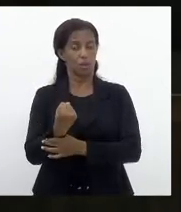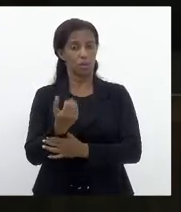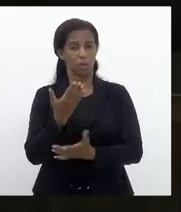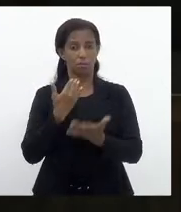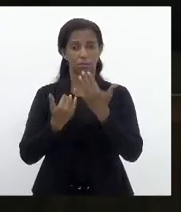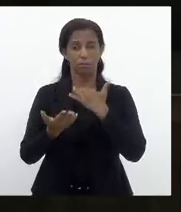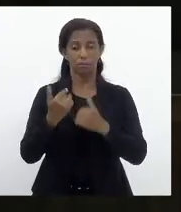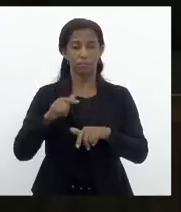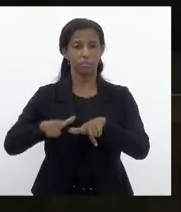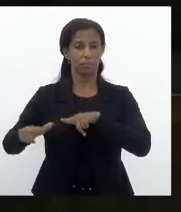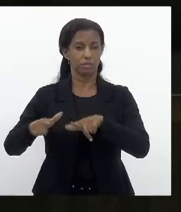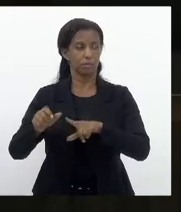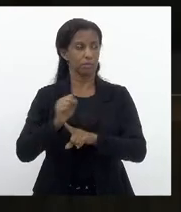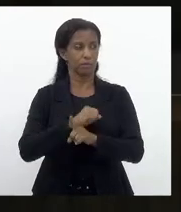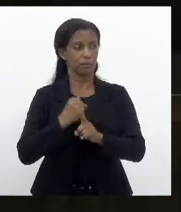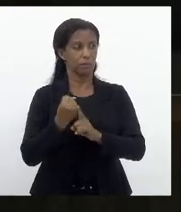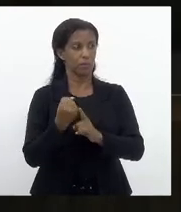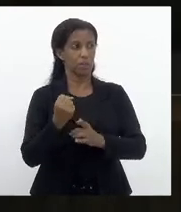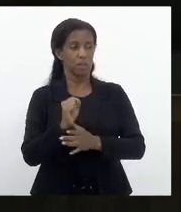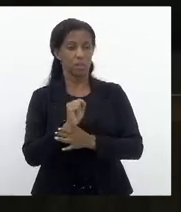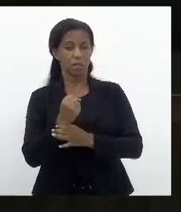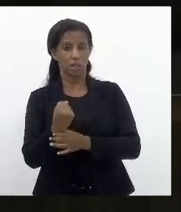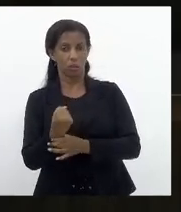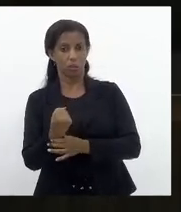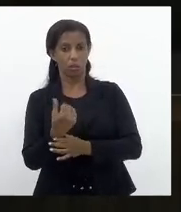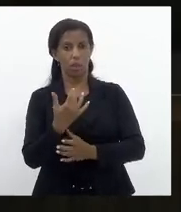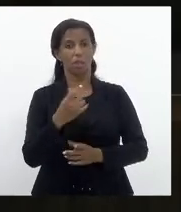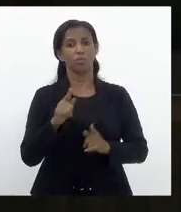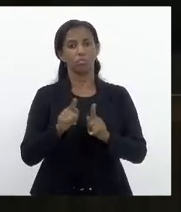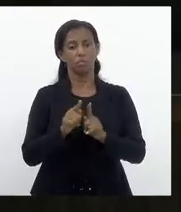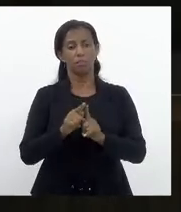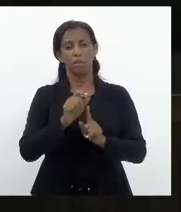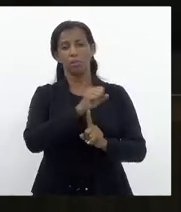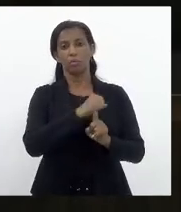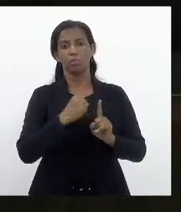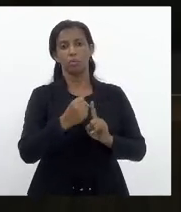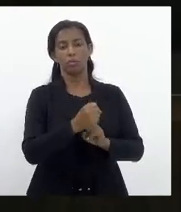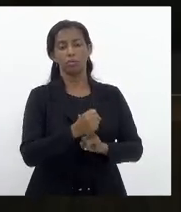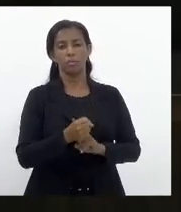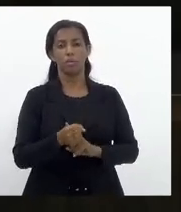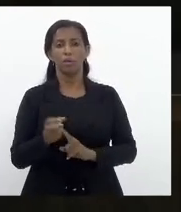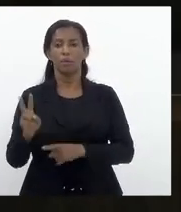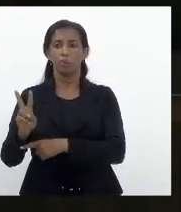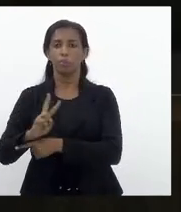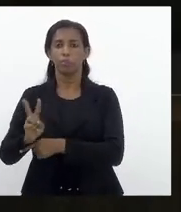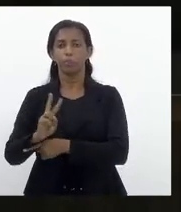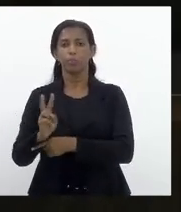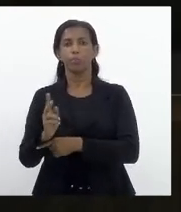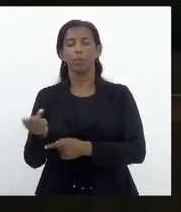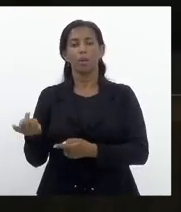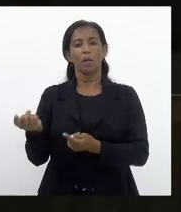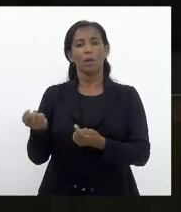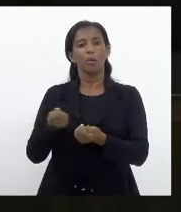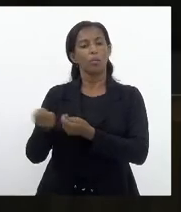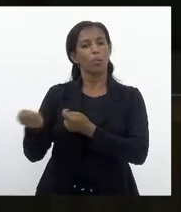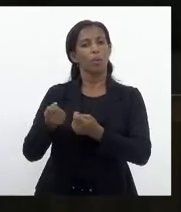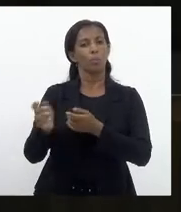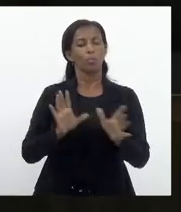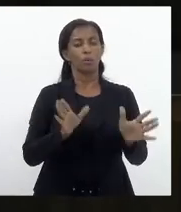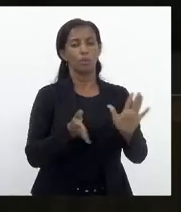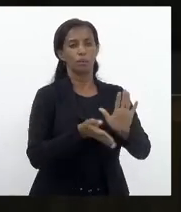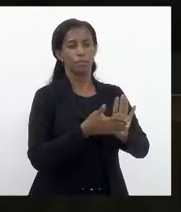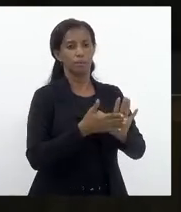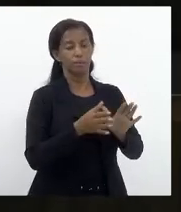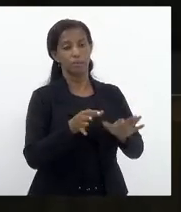trabalho, legislação social e seguridade social, e de orçamento, finanças, eficazização financeira e controle. Para emitir o parecido pela Comissão de